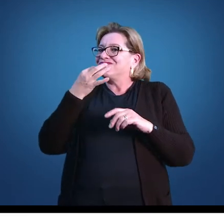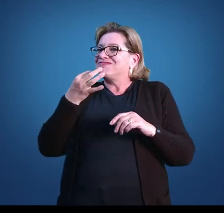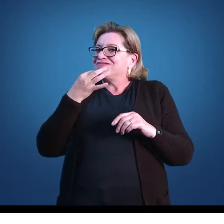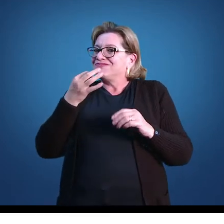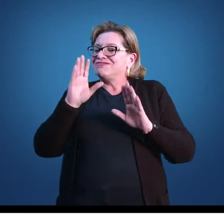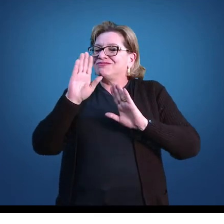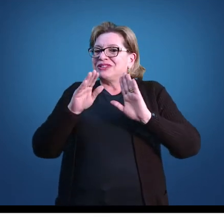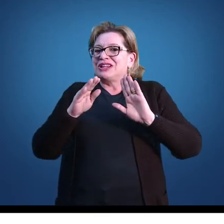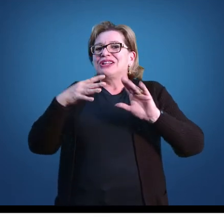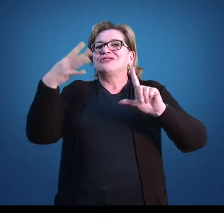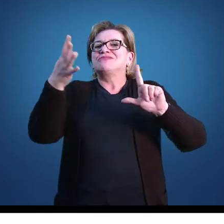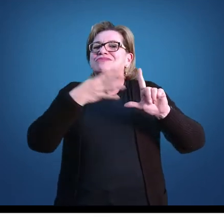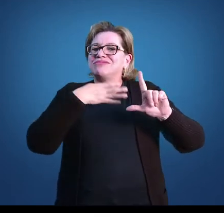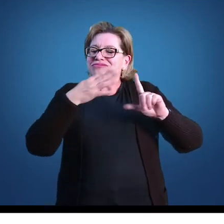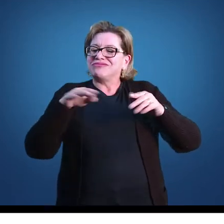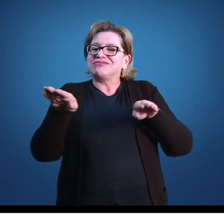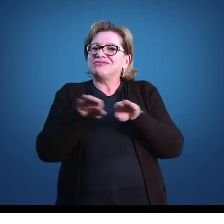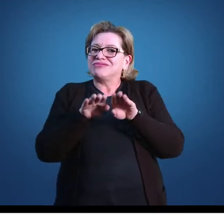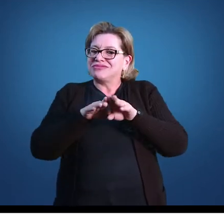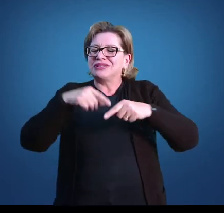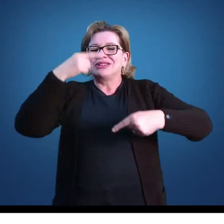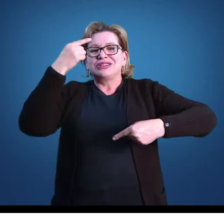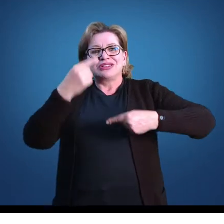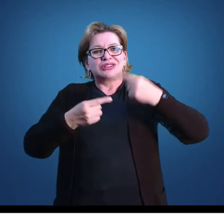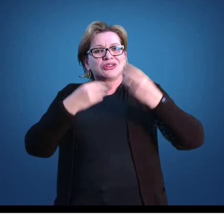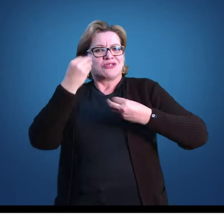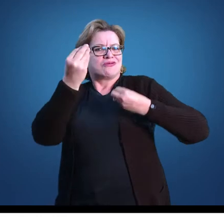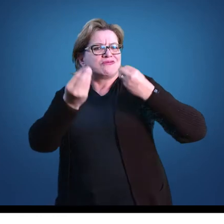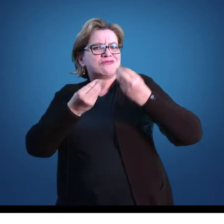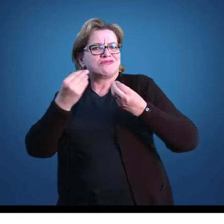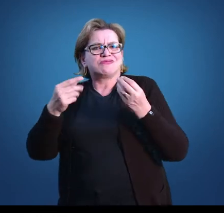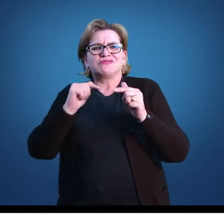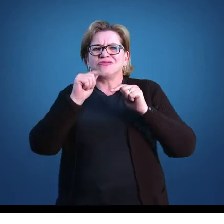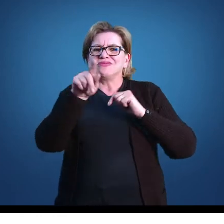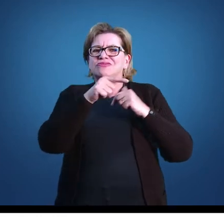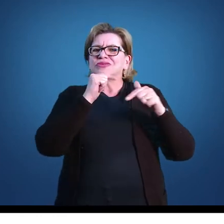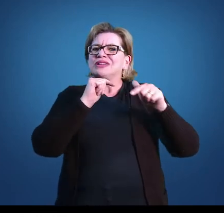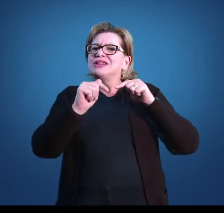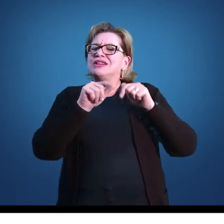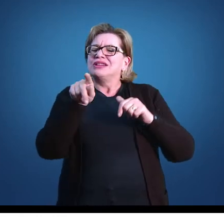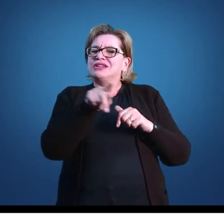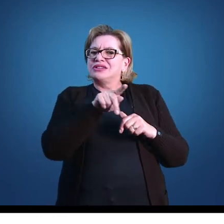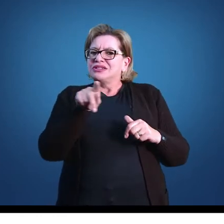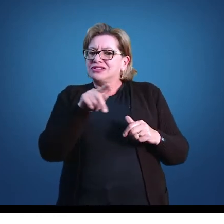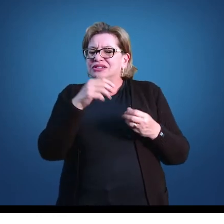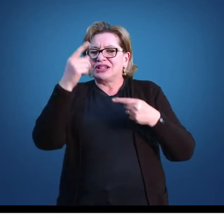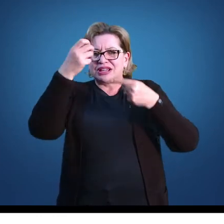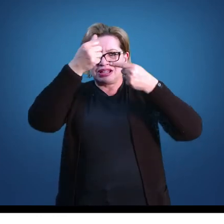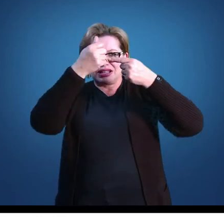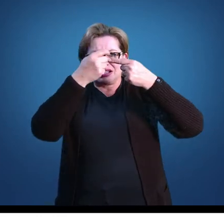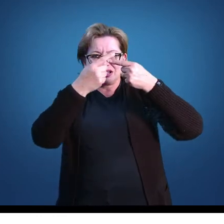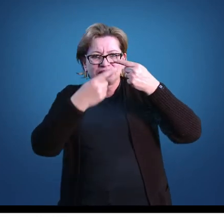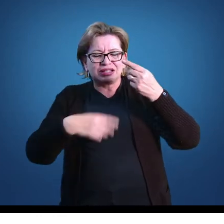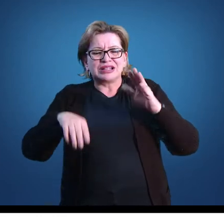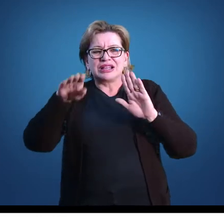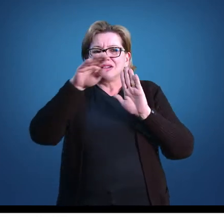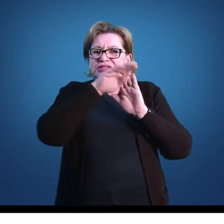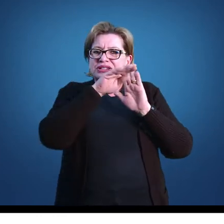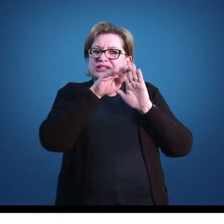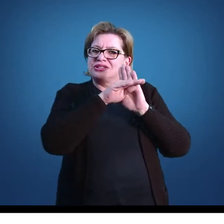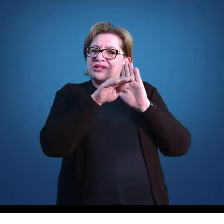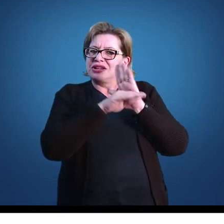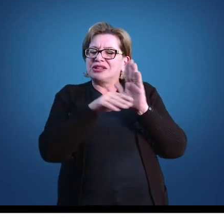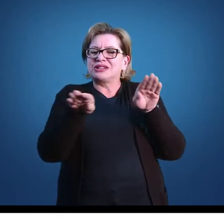e-book em relação às condições de trabalho do professor. e isso também caracteriza esse processo de planejar como um momento de